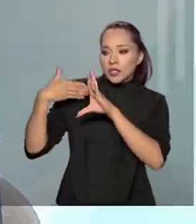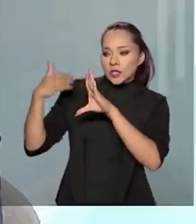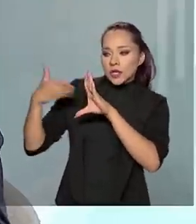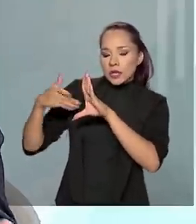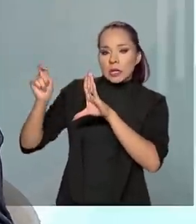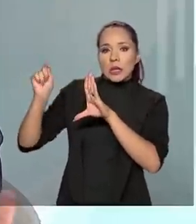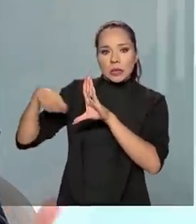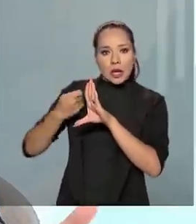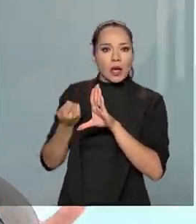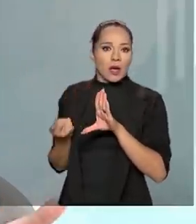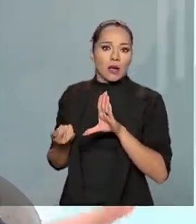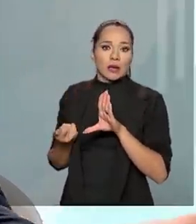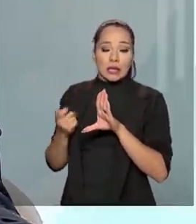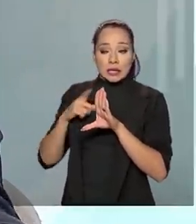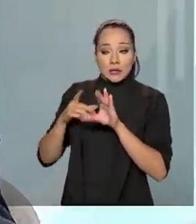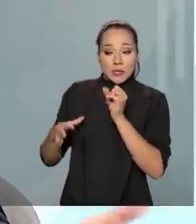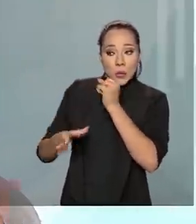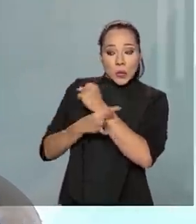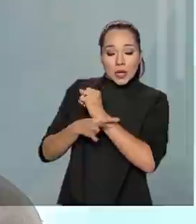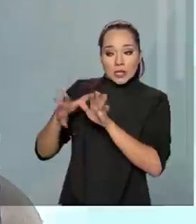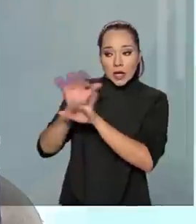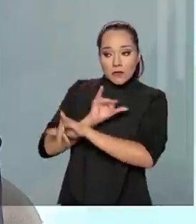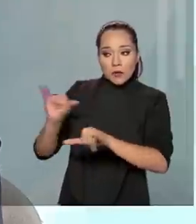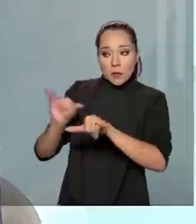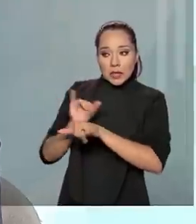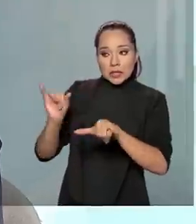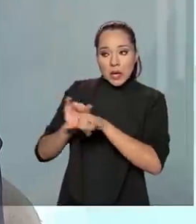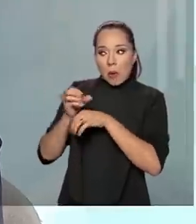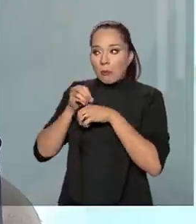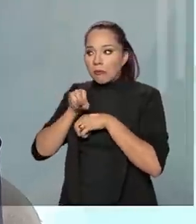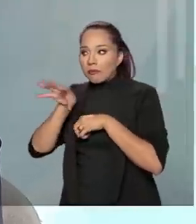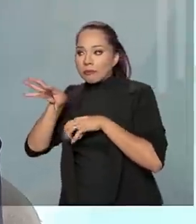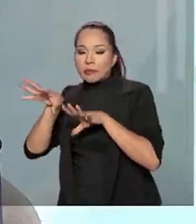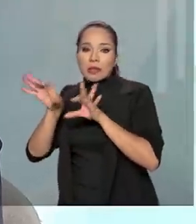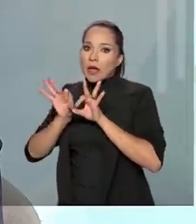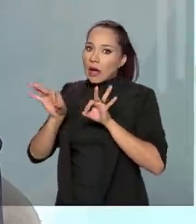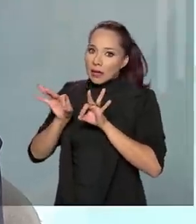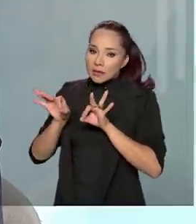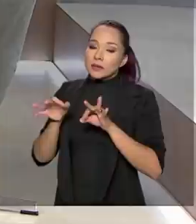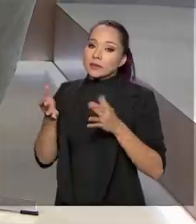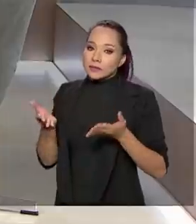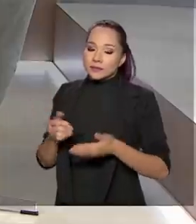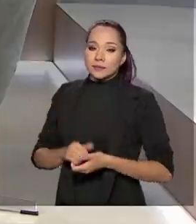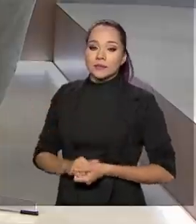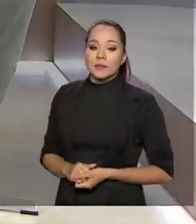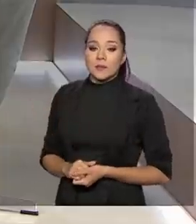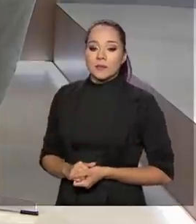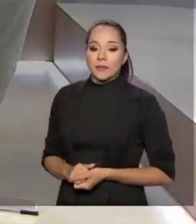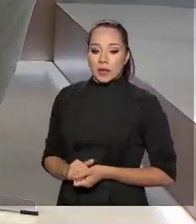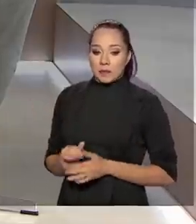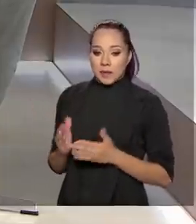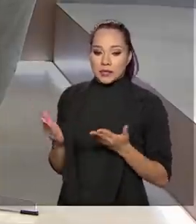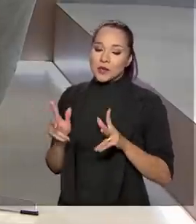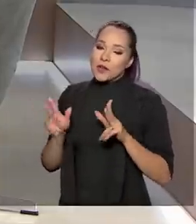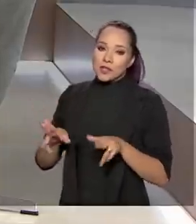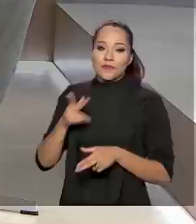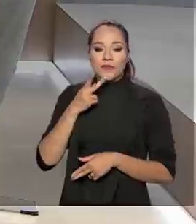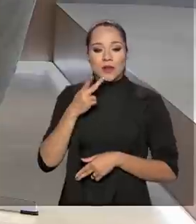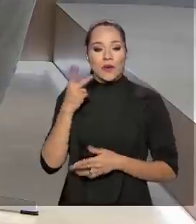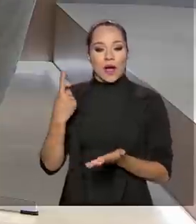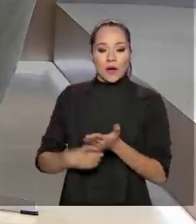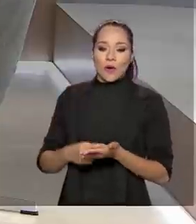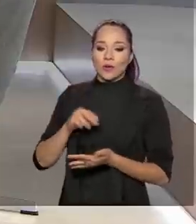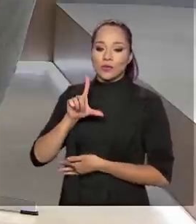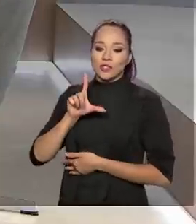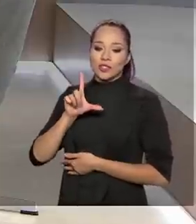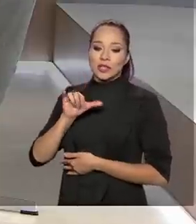distância com a segurança da informação necessária. Mas é, como você mesmo disse, o acordo de